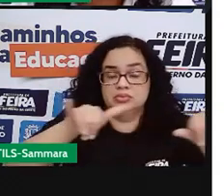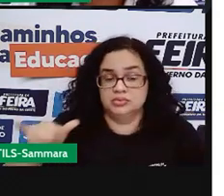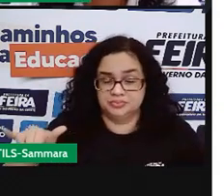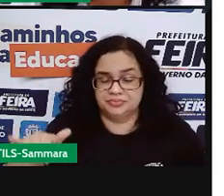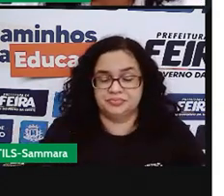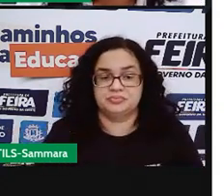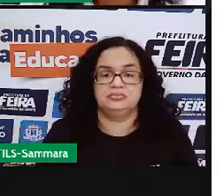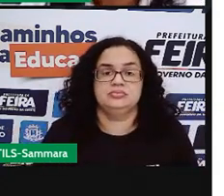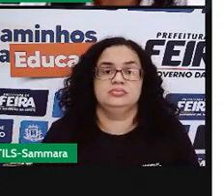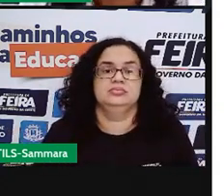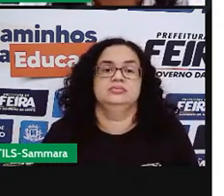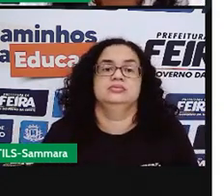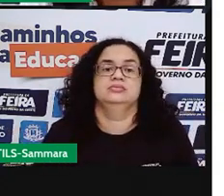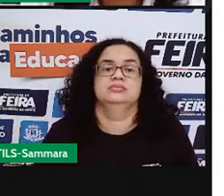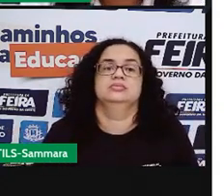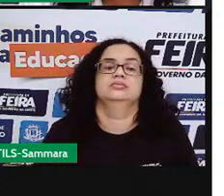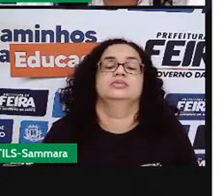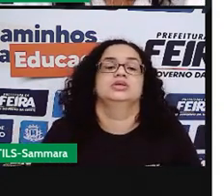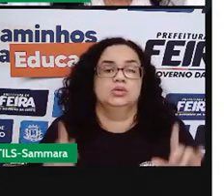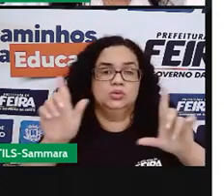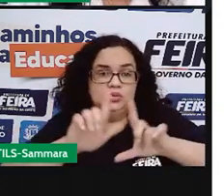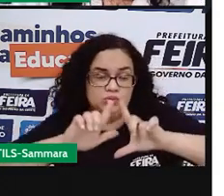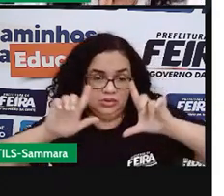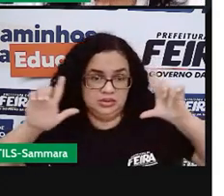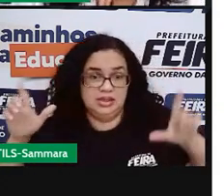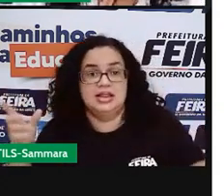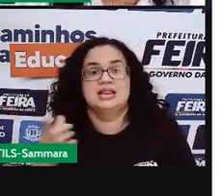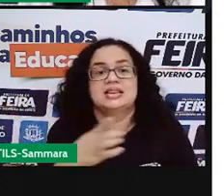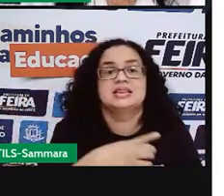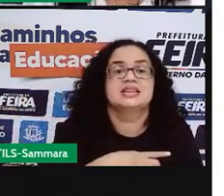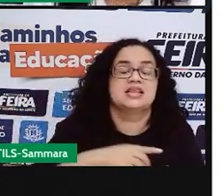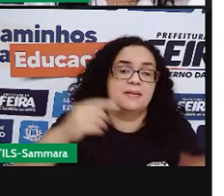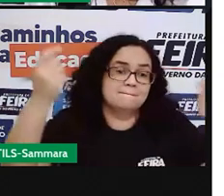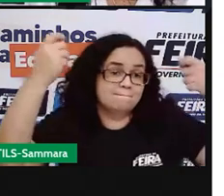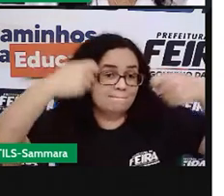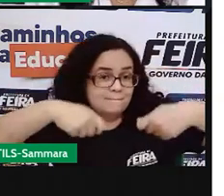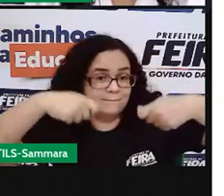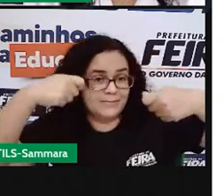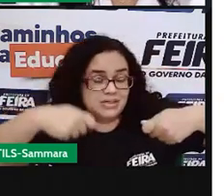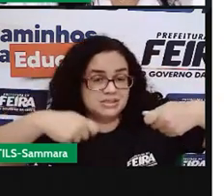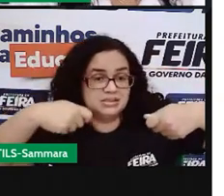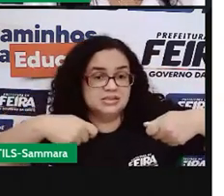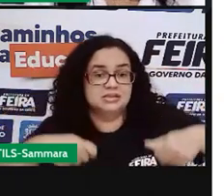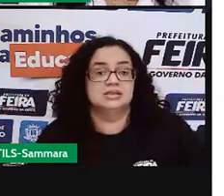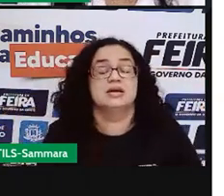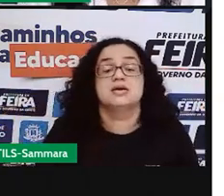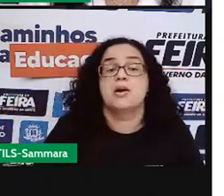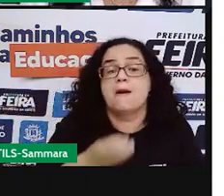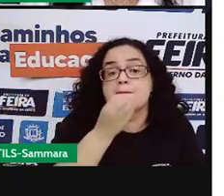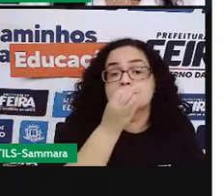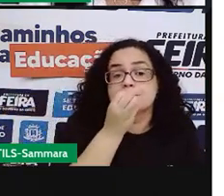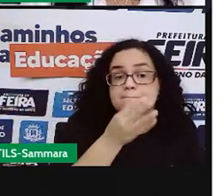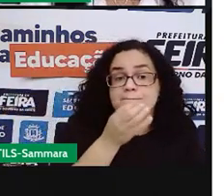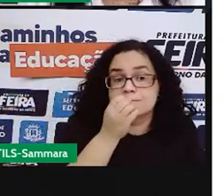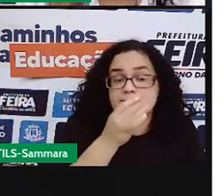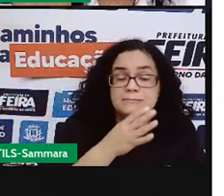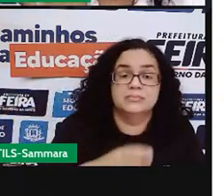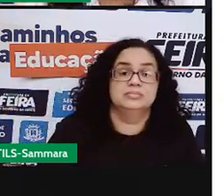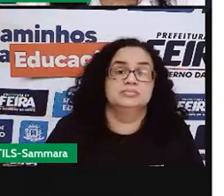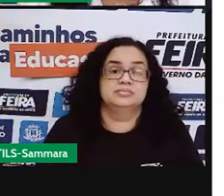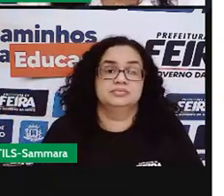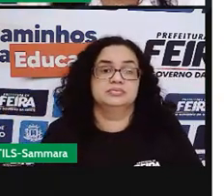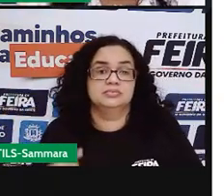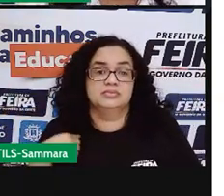propaganda, os cartazes, eles também precisam promover benefícios para a gente.